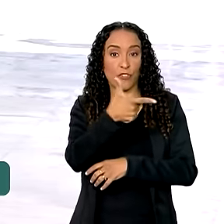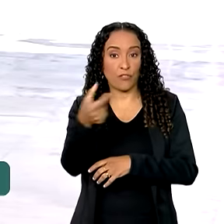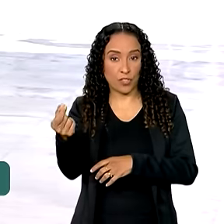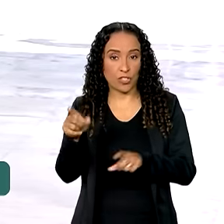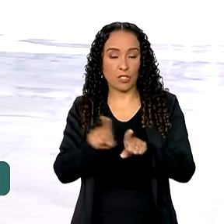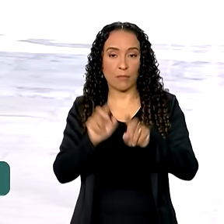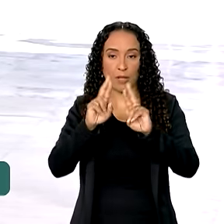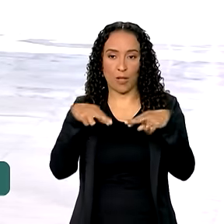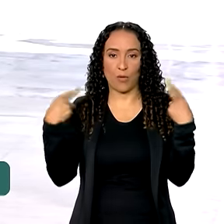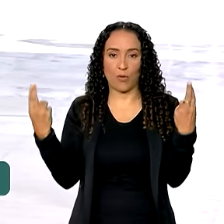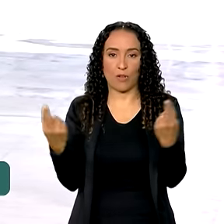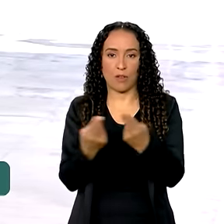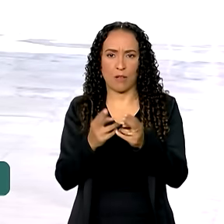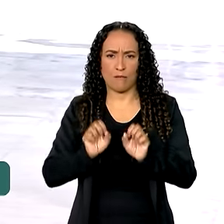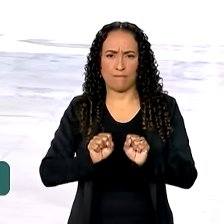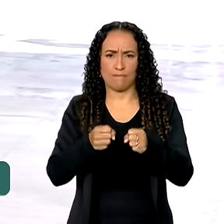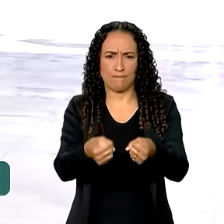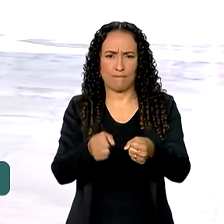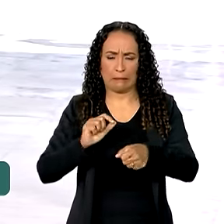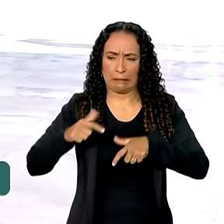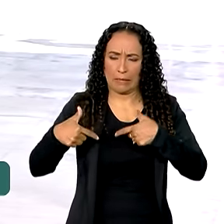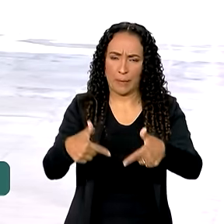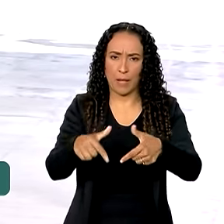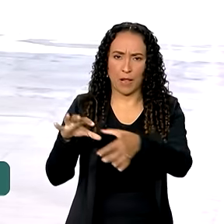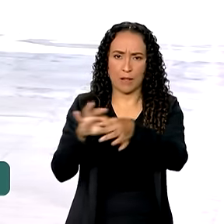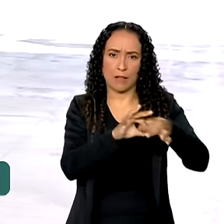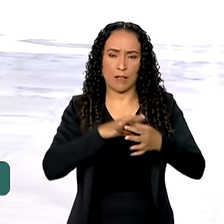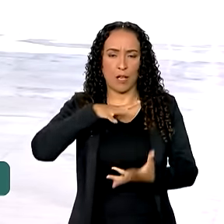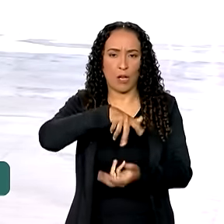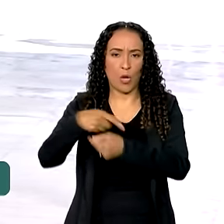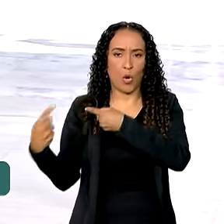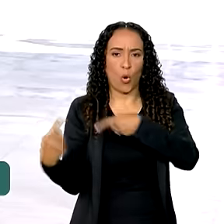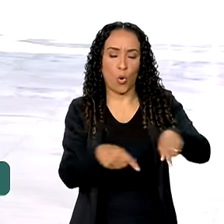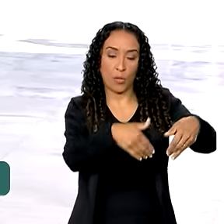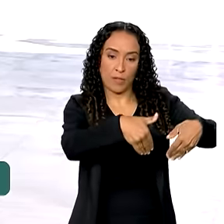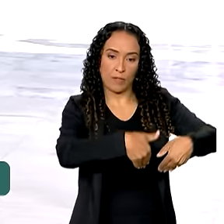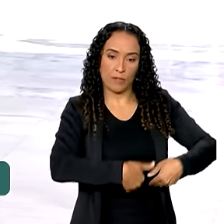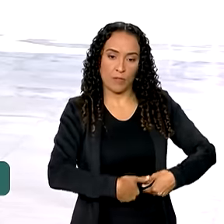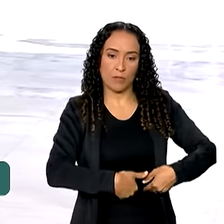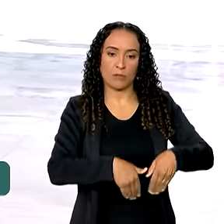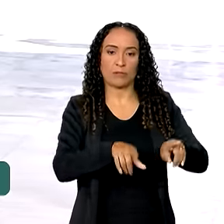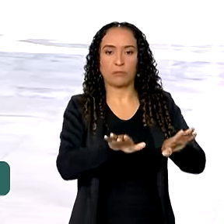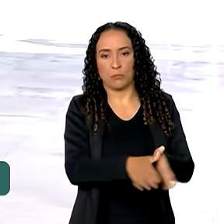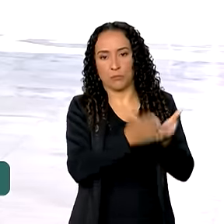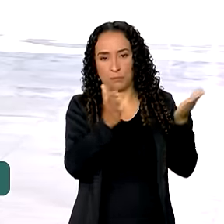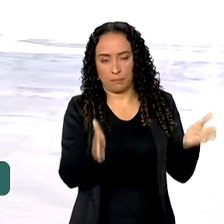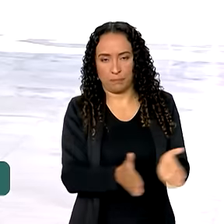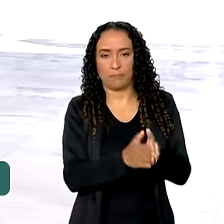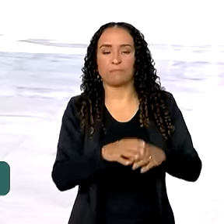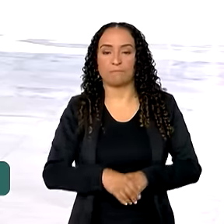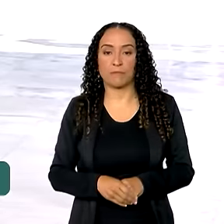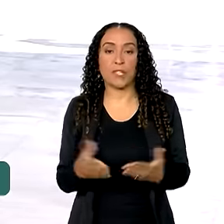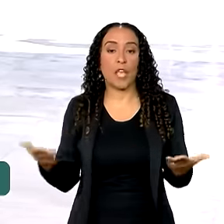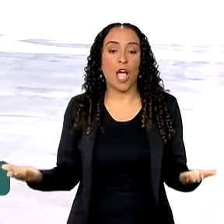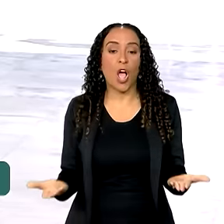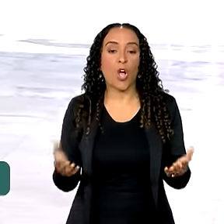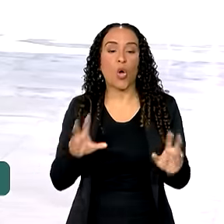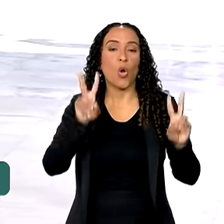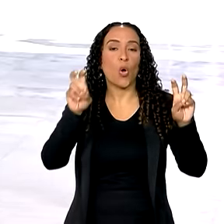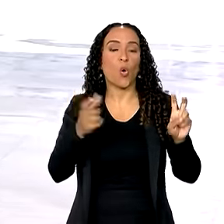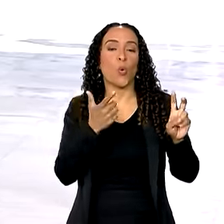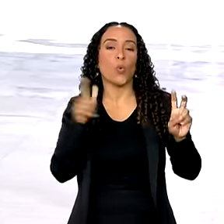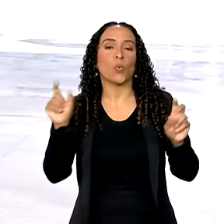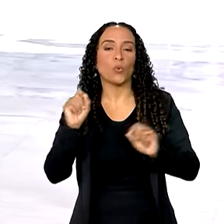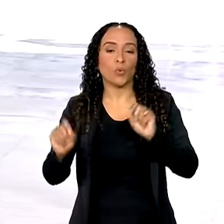e da reunião de Força-Tarefa para a Aliança Global contra a Fome e a Pobreza. E agora a gente fala de um outro